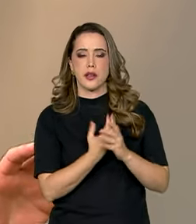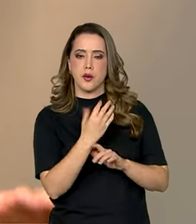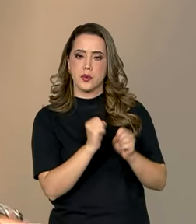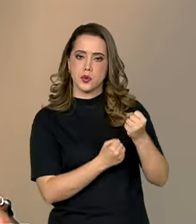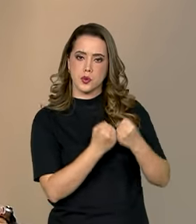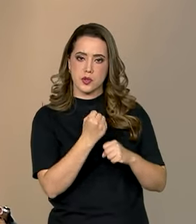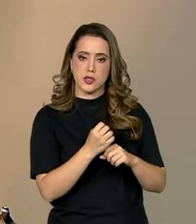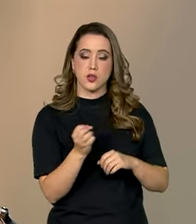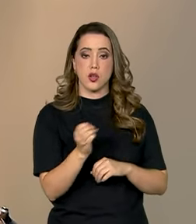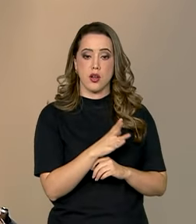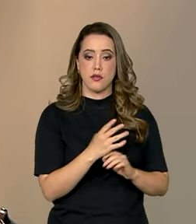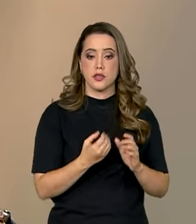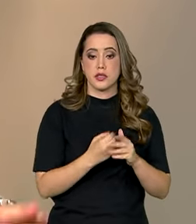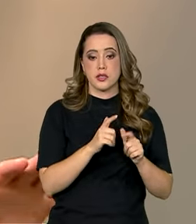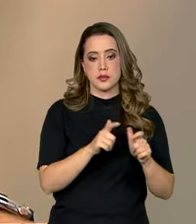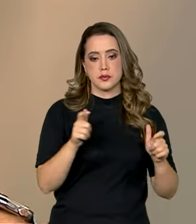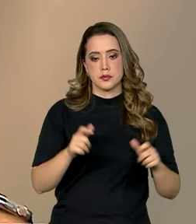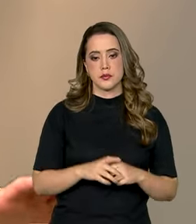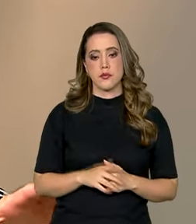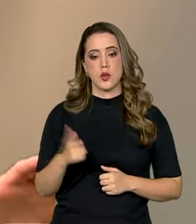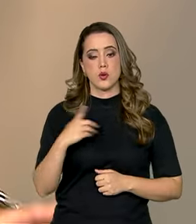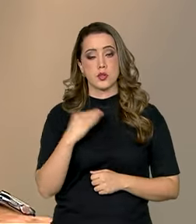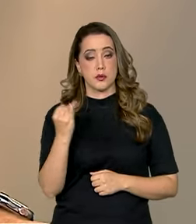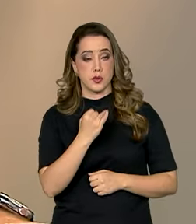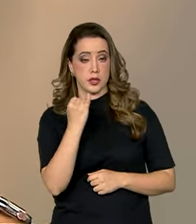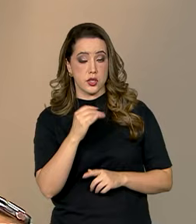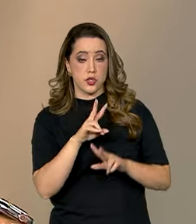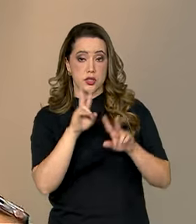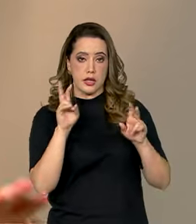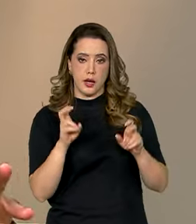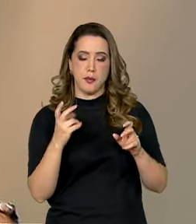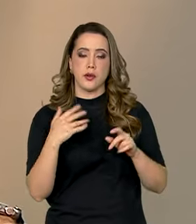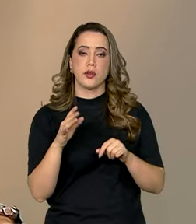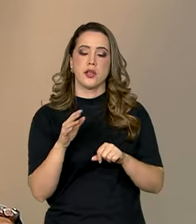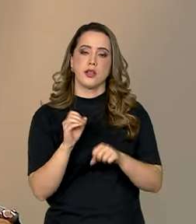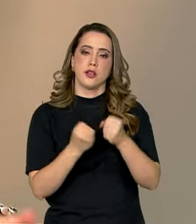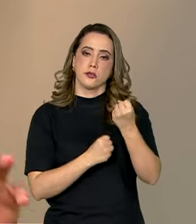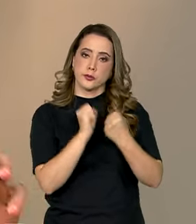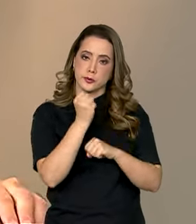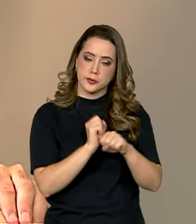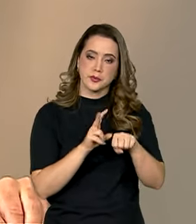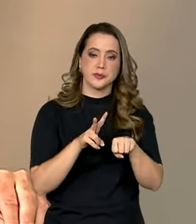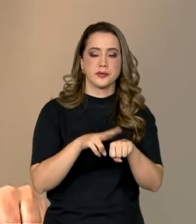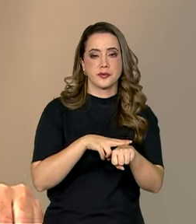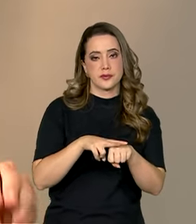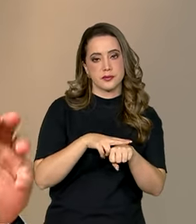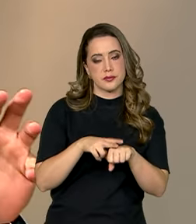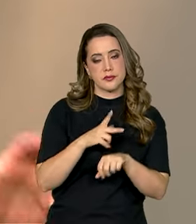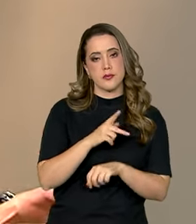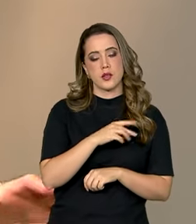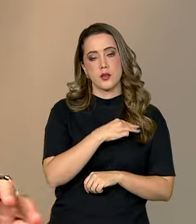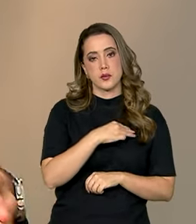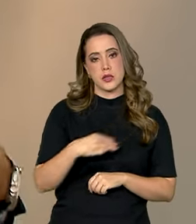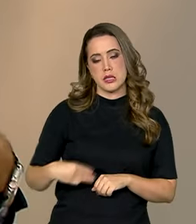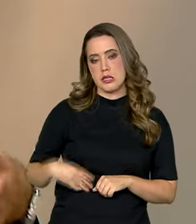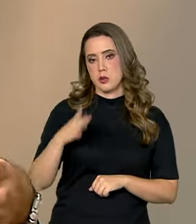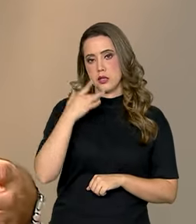esse é um pilhar importante. Outro pilhar fundamental é uma indústria verde. O ministro Haddad lançou um Green Bond que vai